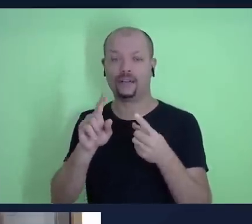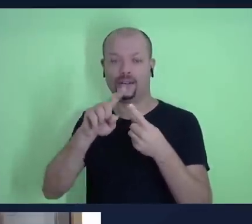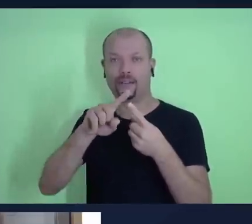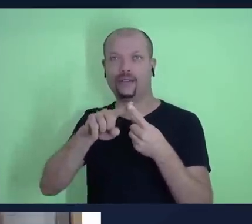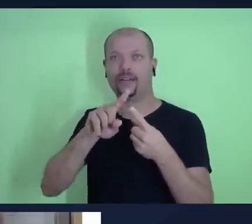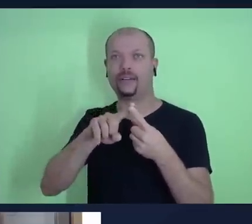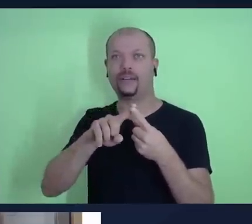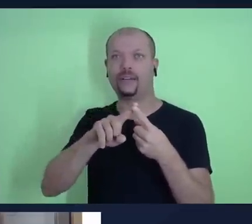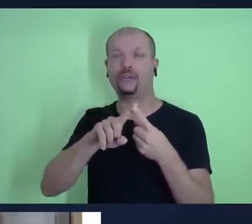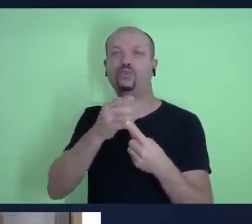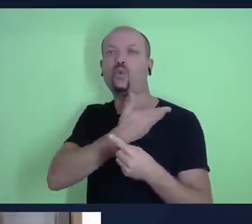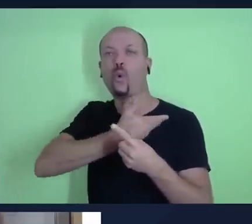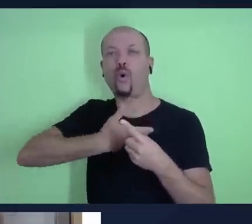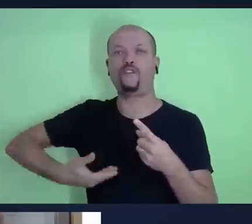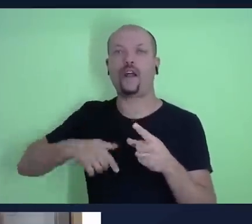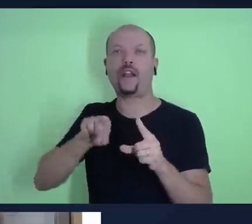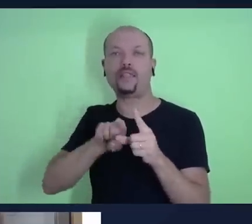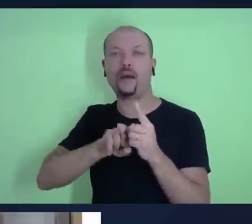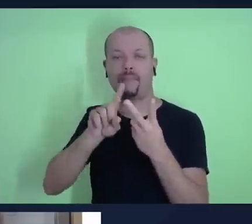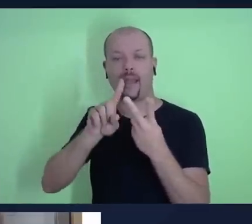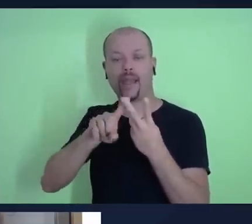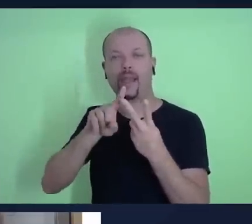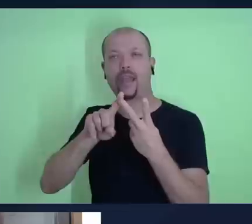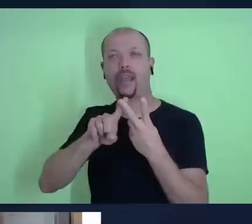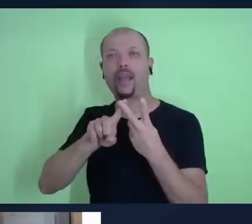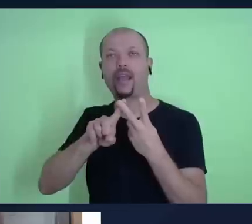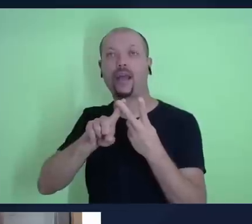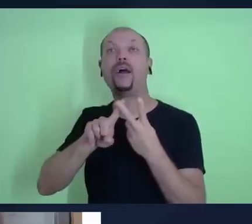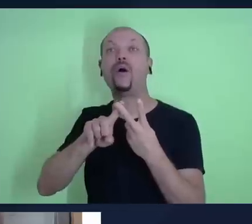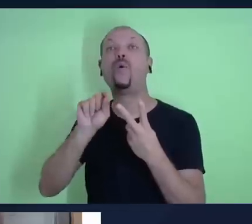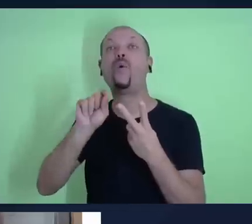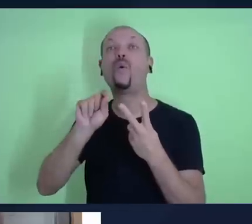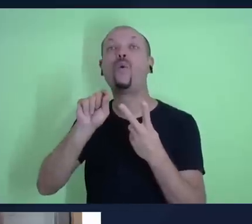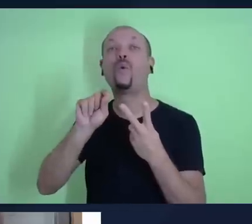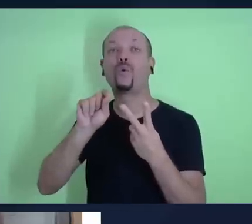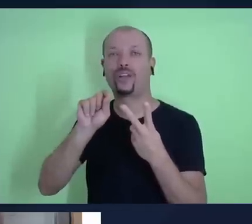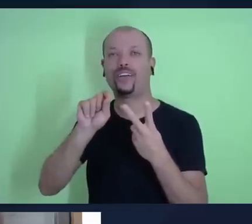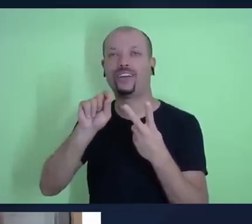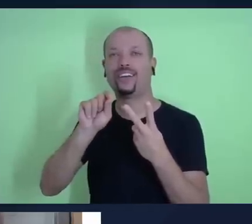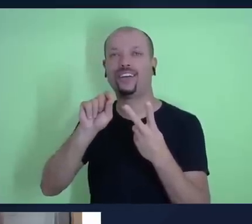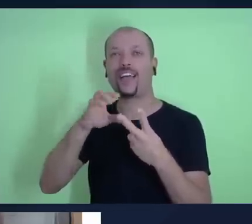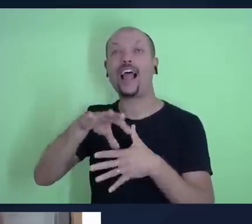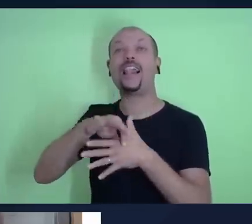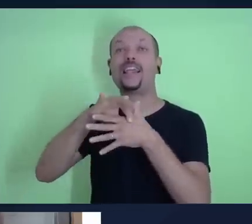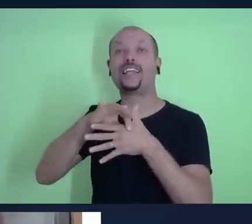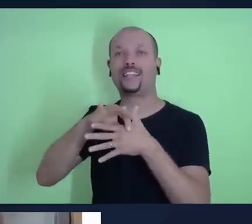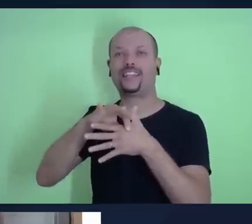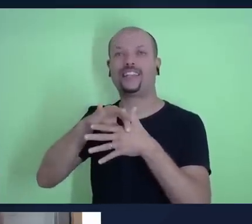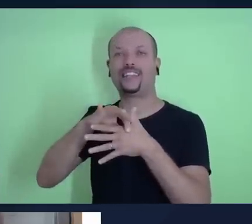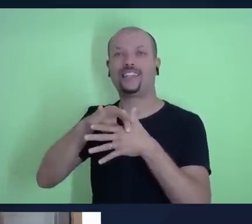religiosa, né? Melquisedeque, ele era o rei de Salém e também era sacerdote do Deus,